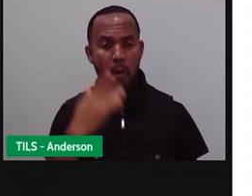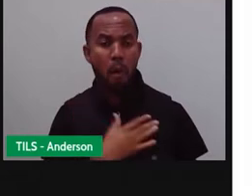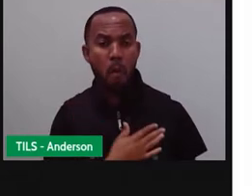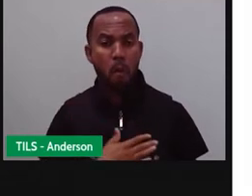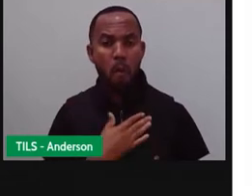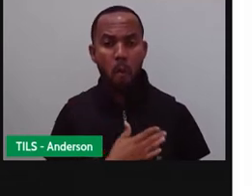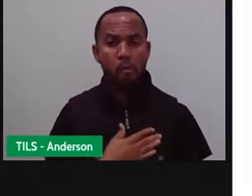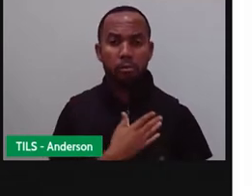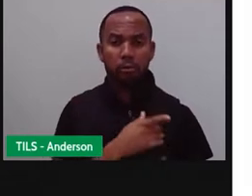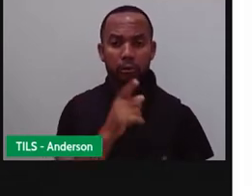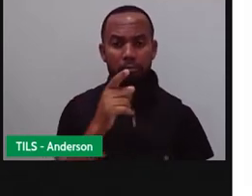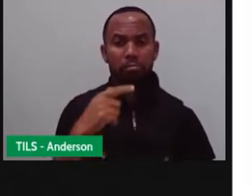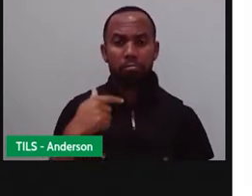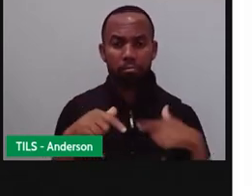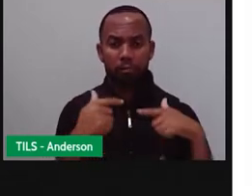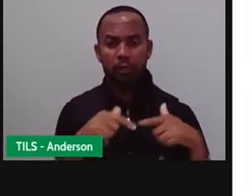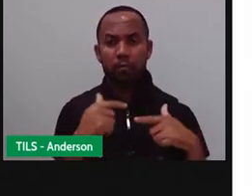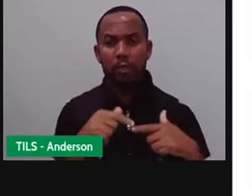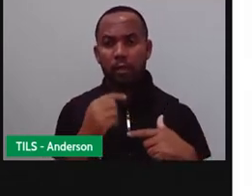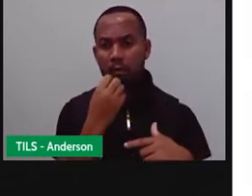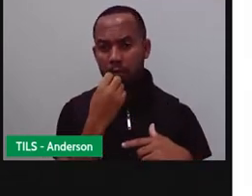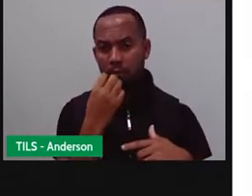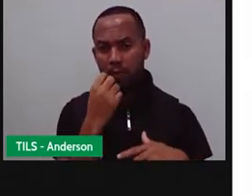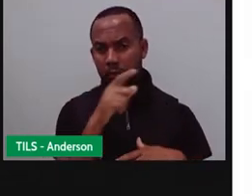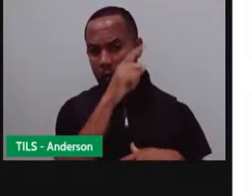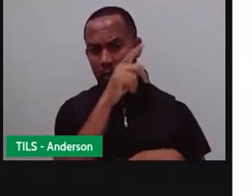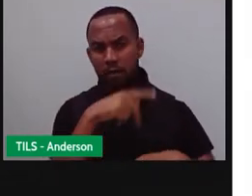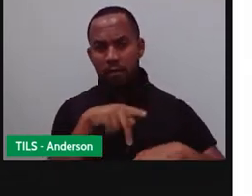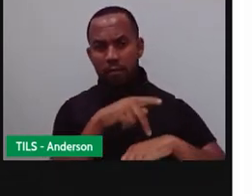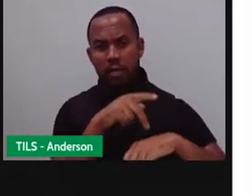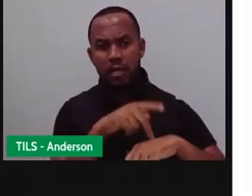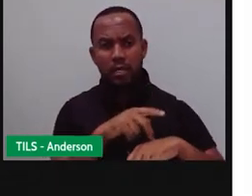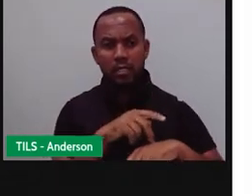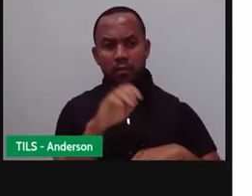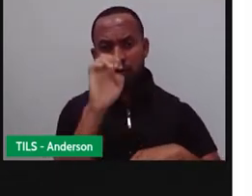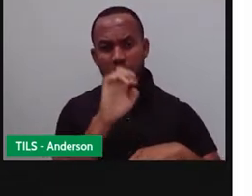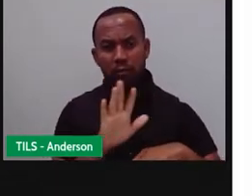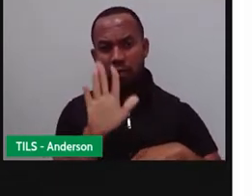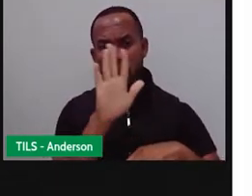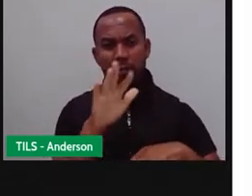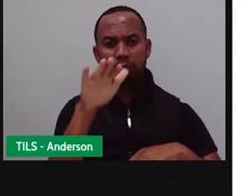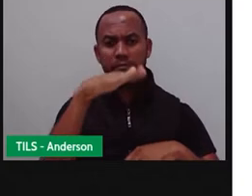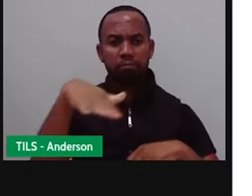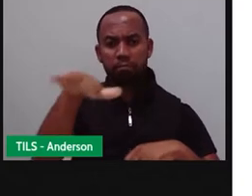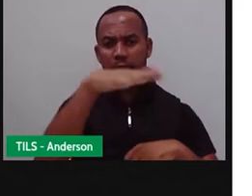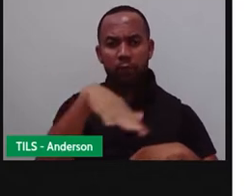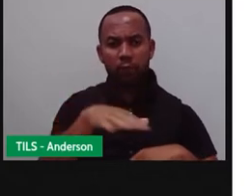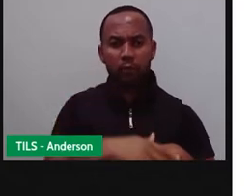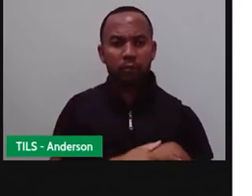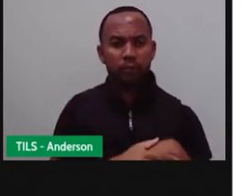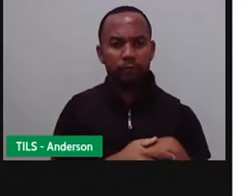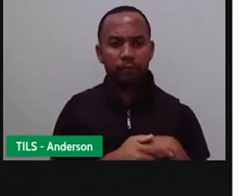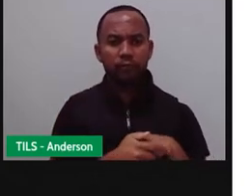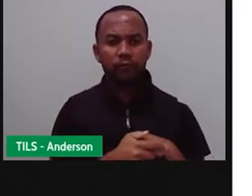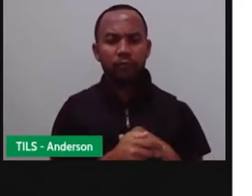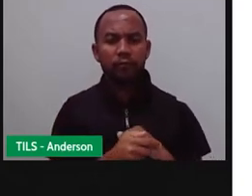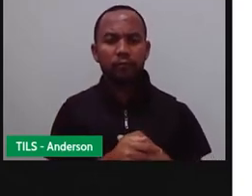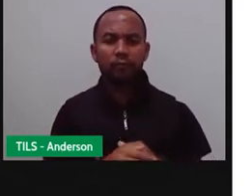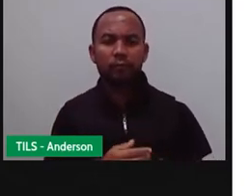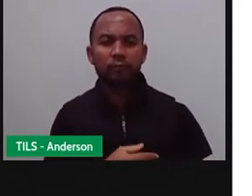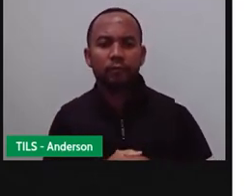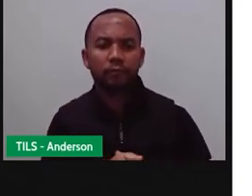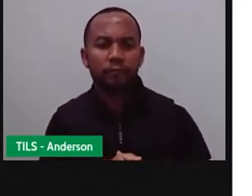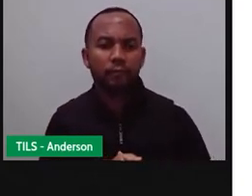atualmente. Então, ele tem um grande prestígio no exterior por conta dessas